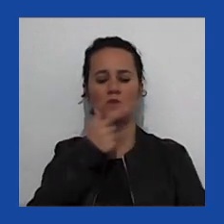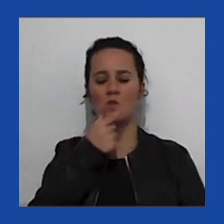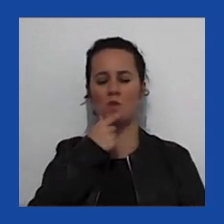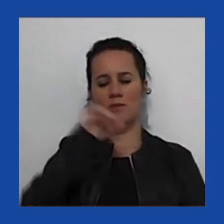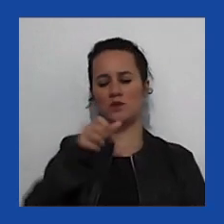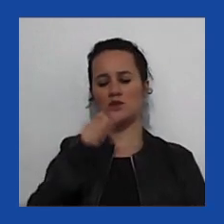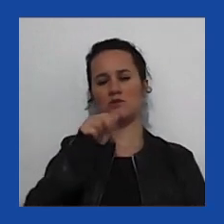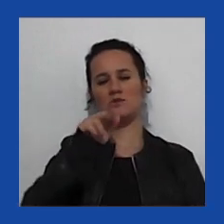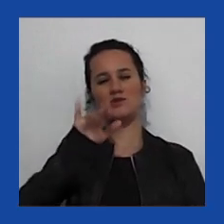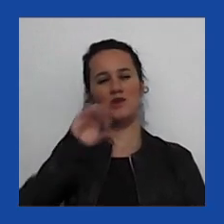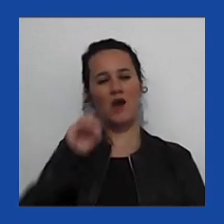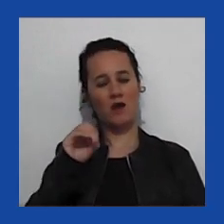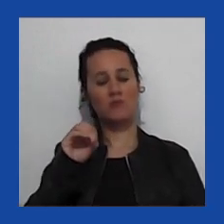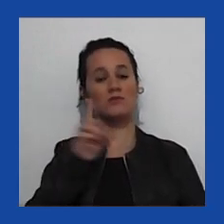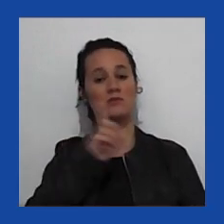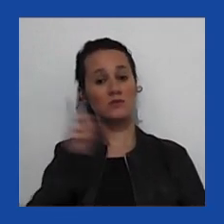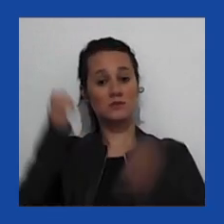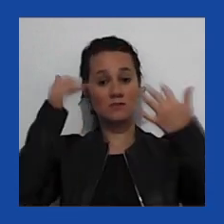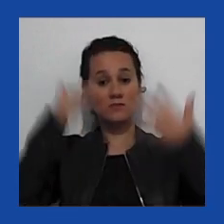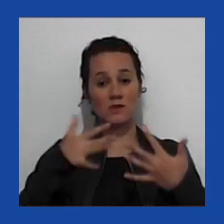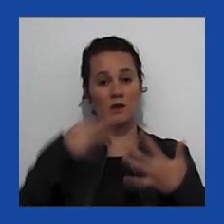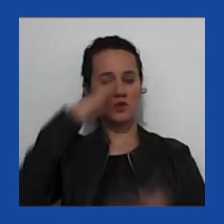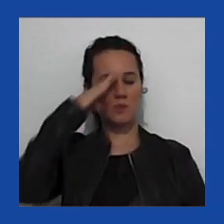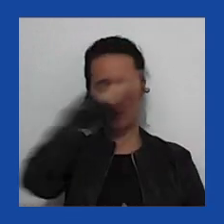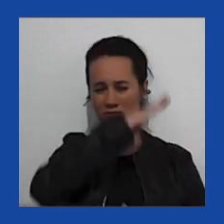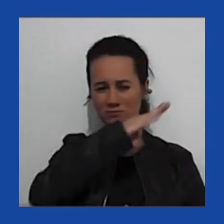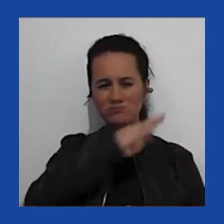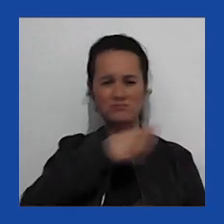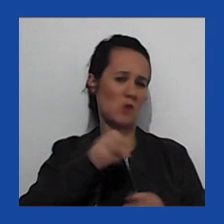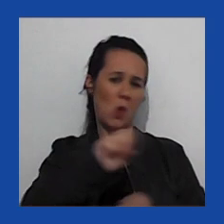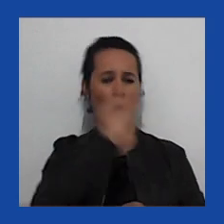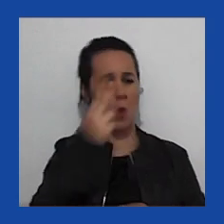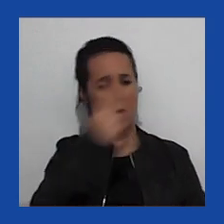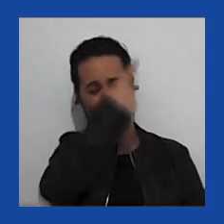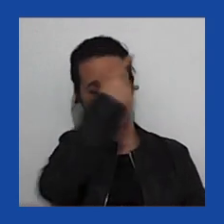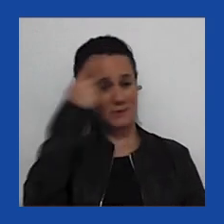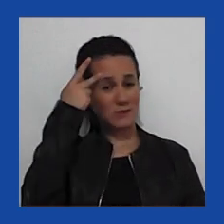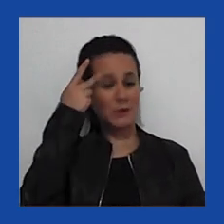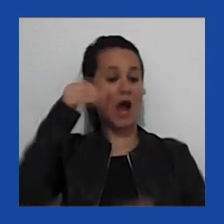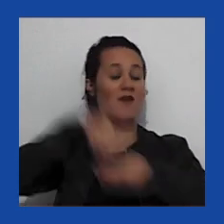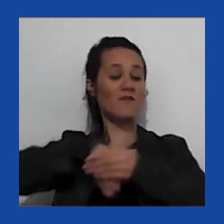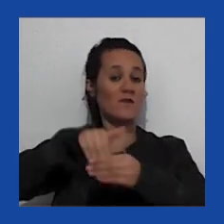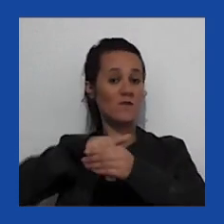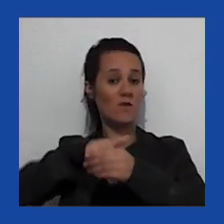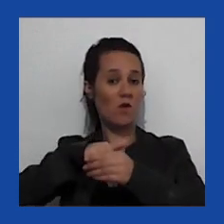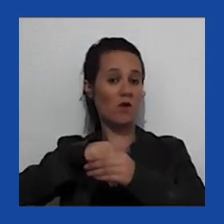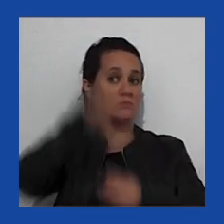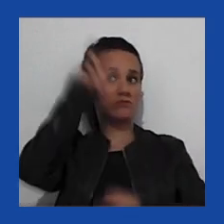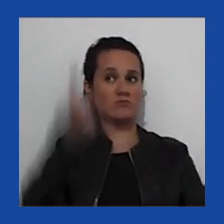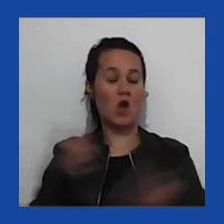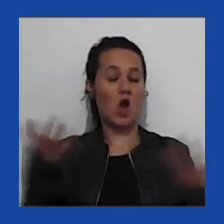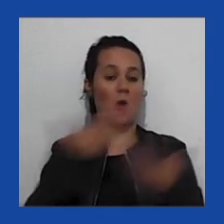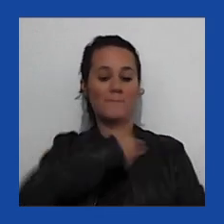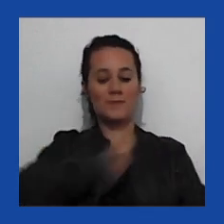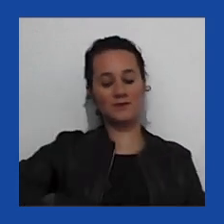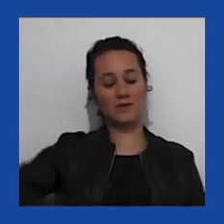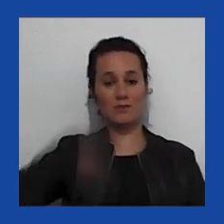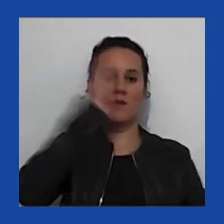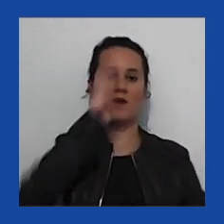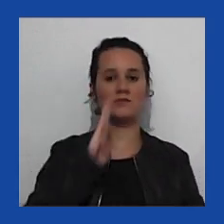País, sobre o bolsonarismo, sobre as pessoas que votou no atual presidente do Brasil.